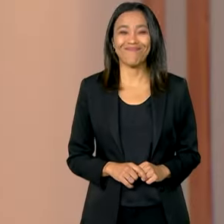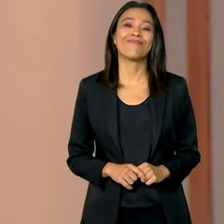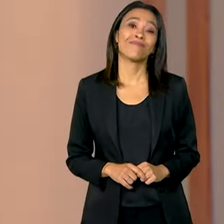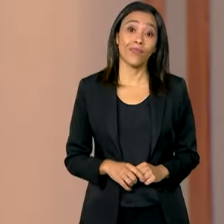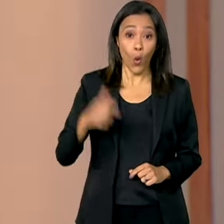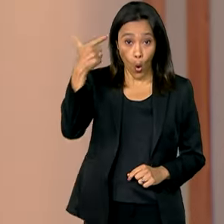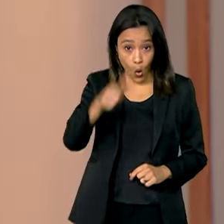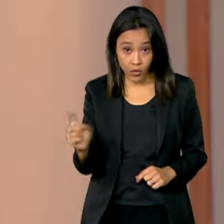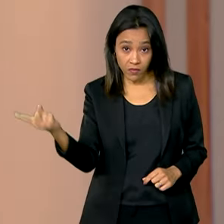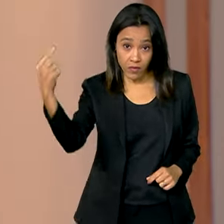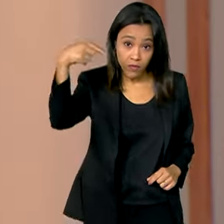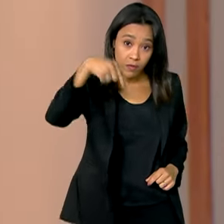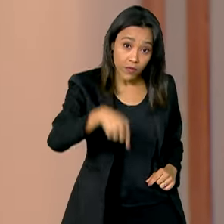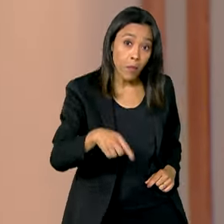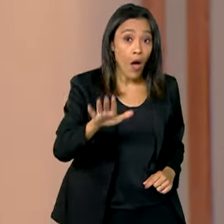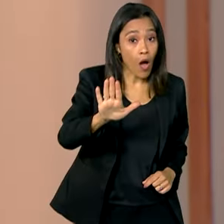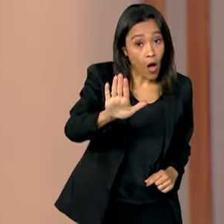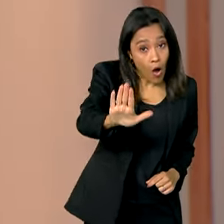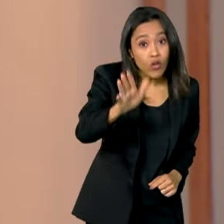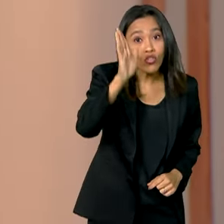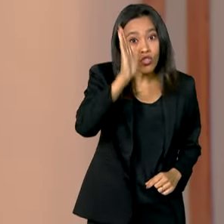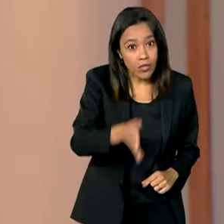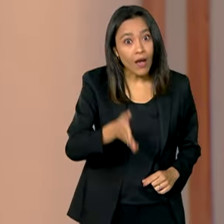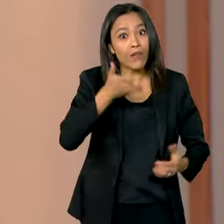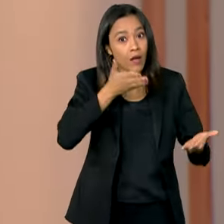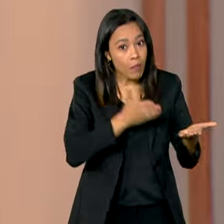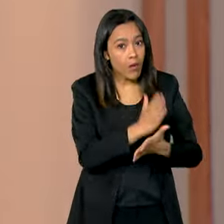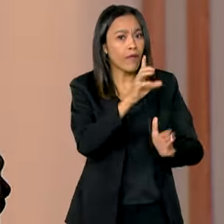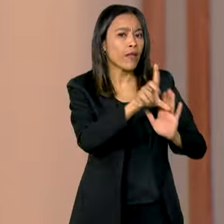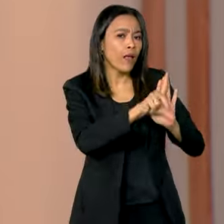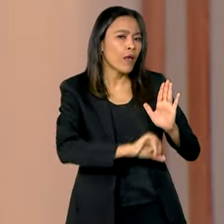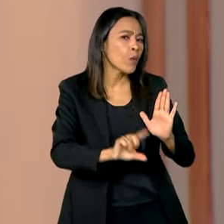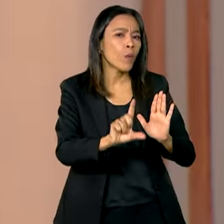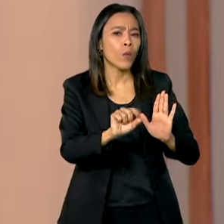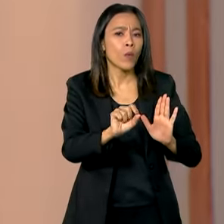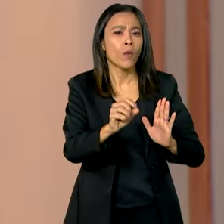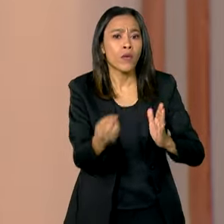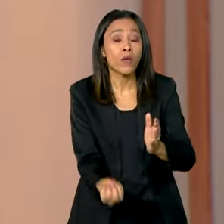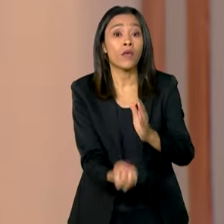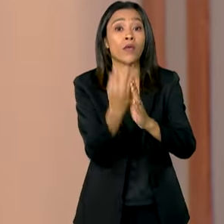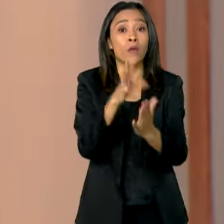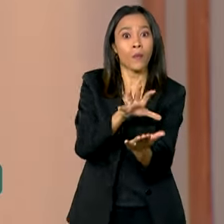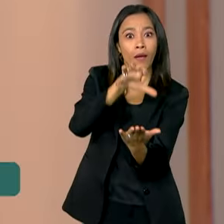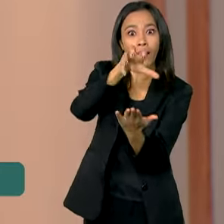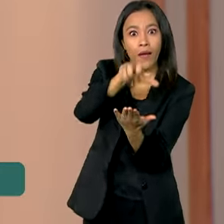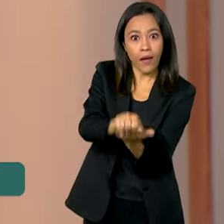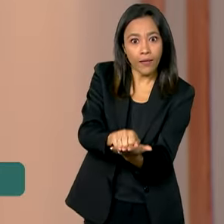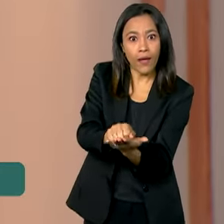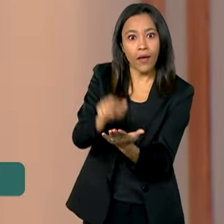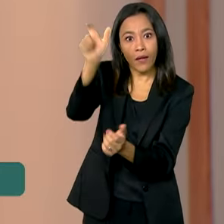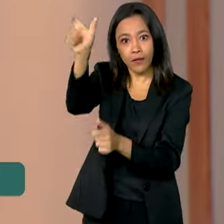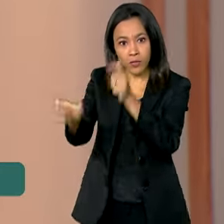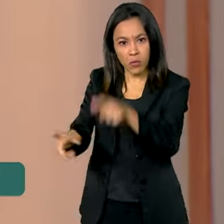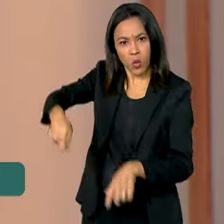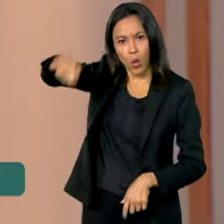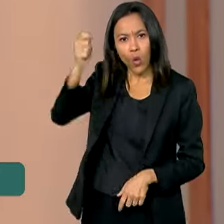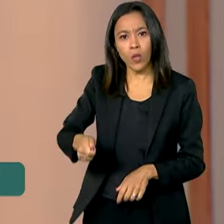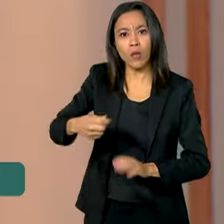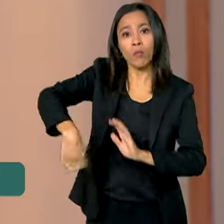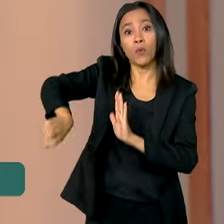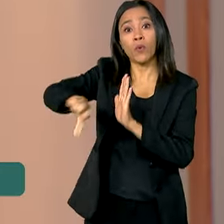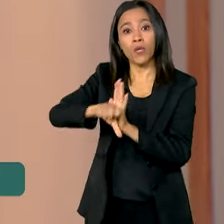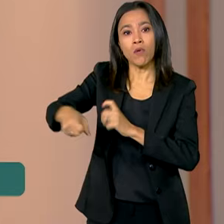Estamos de volta e olha, foi sancionada a lei que cria o Cadastro Nacional de Condenados por Crimes Sexuais, como